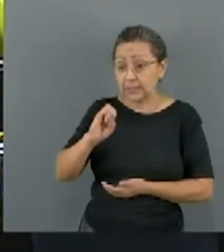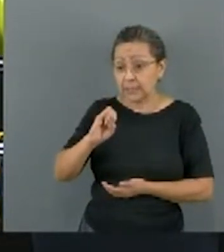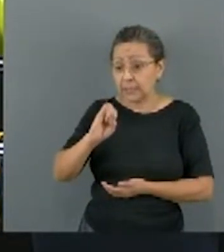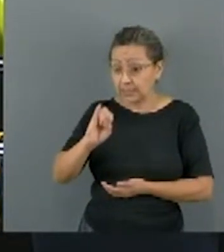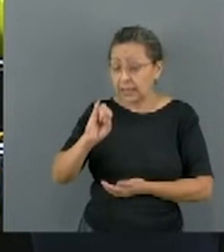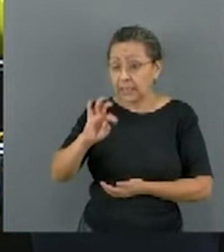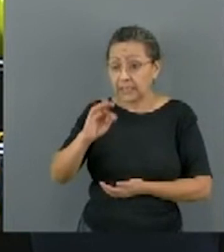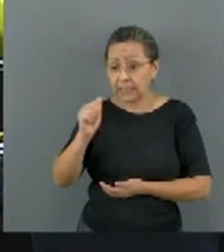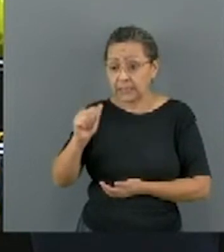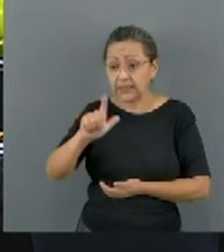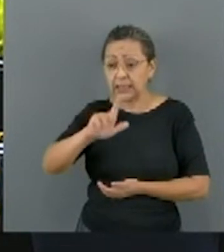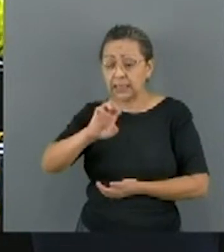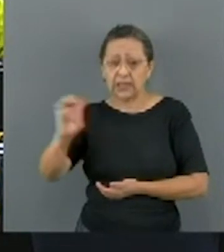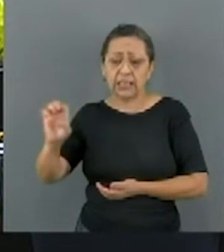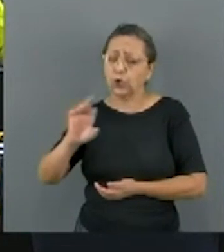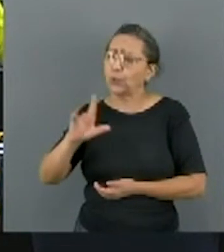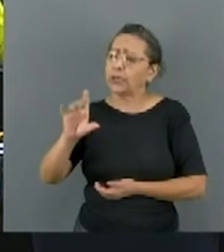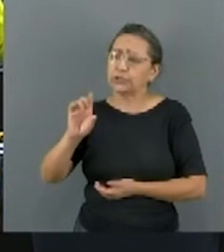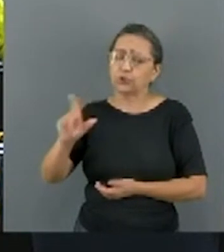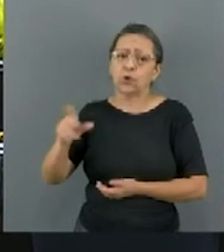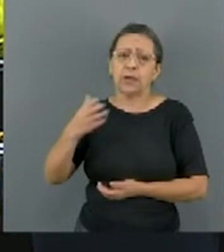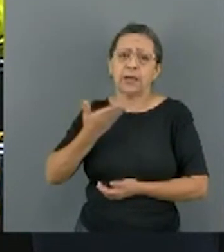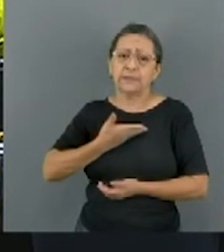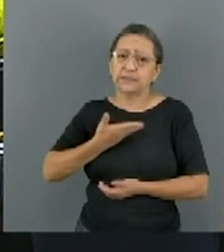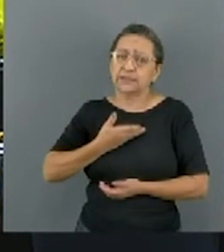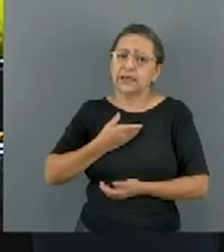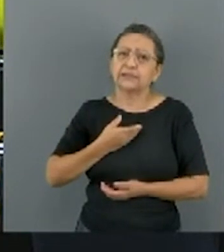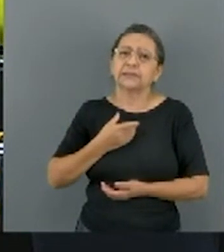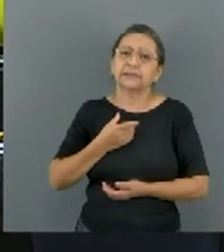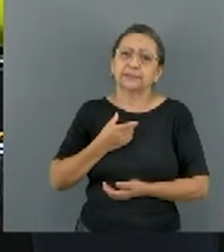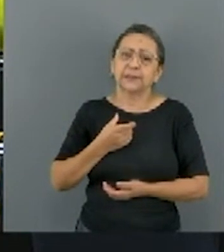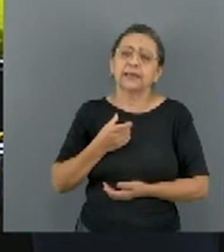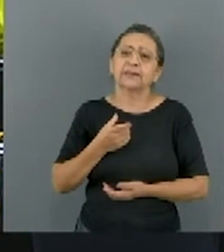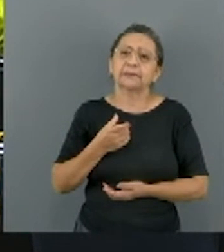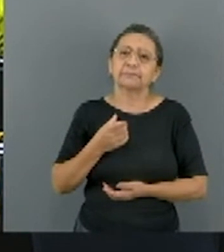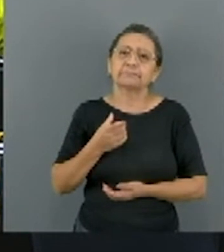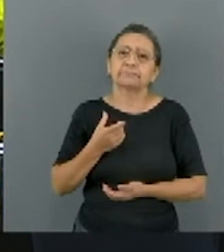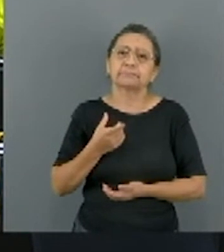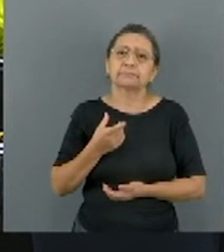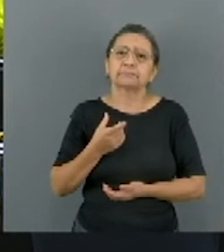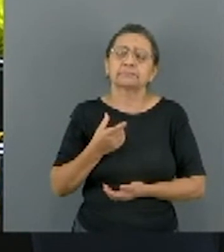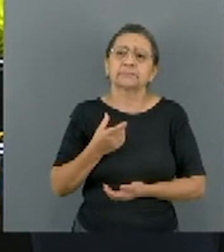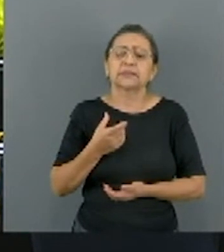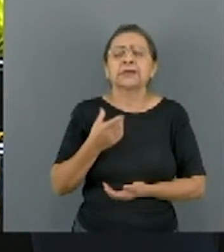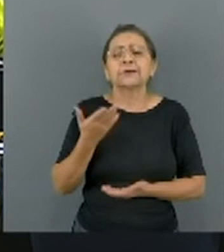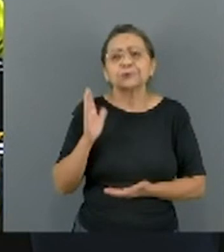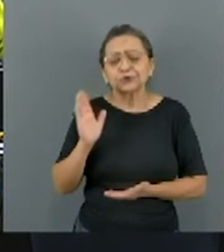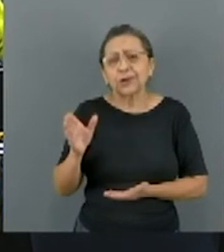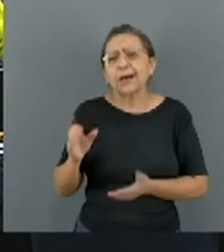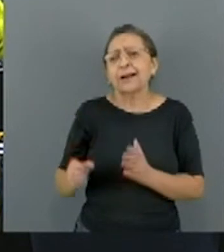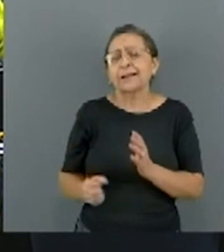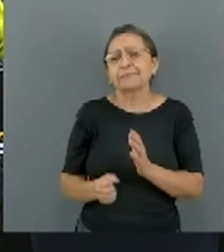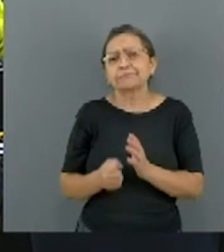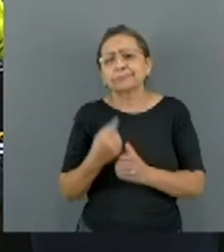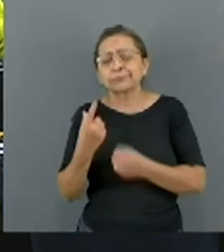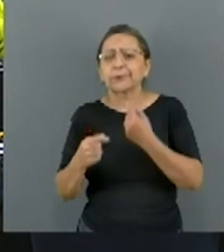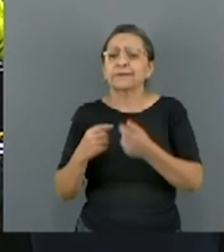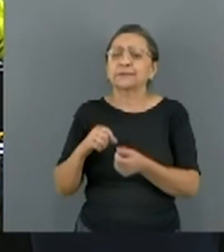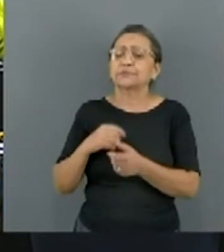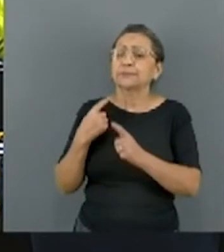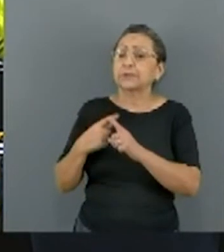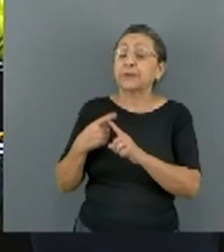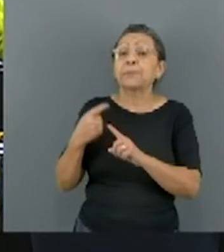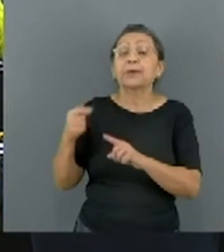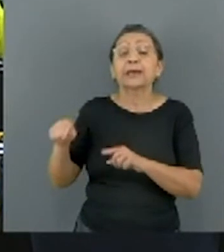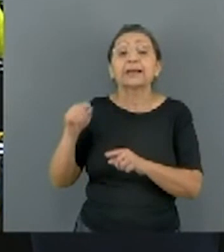apesar do reconhecimento que eu tive alguns poucos momentos com ela, mas é pelo que ela simboliza